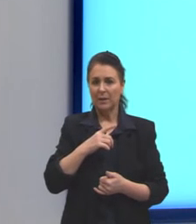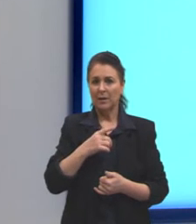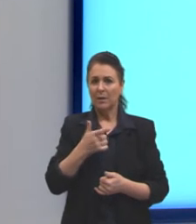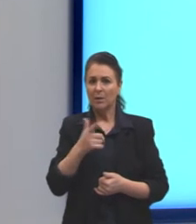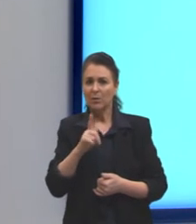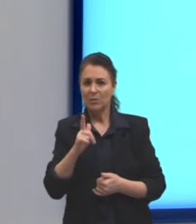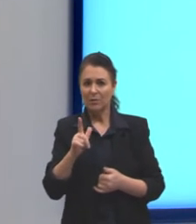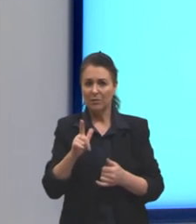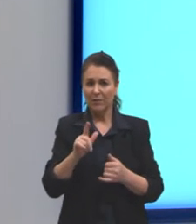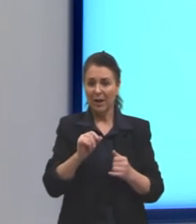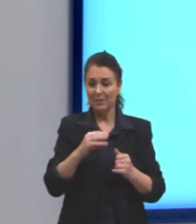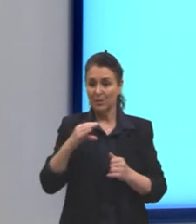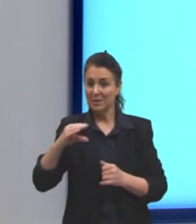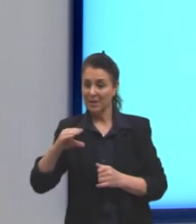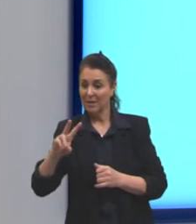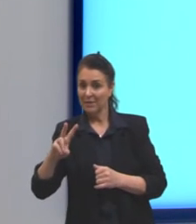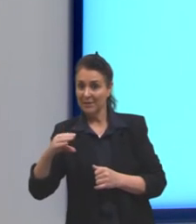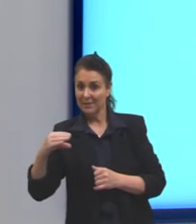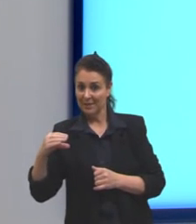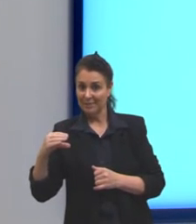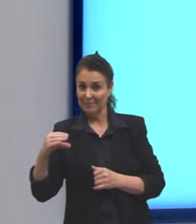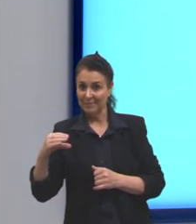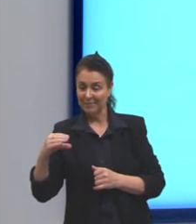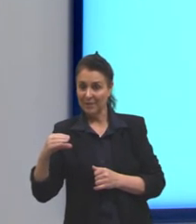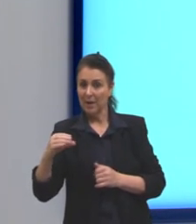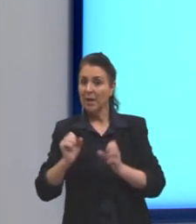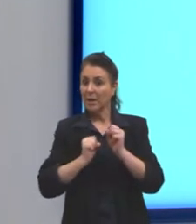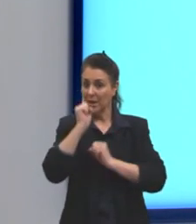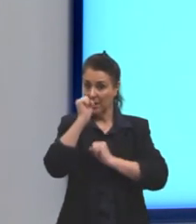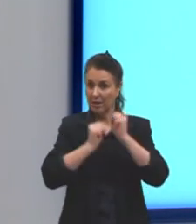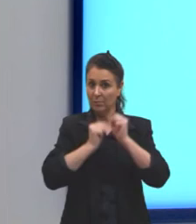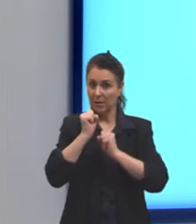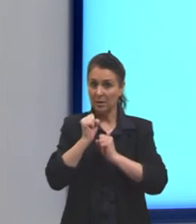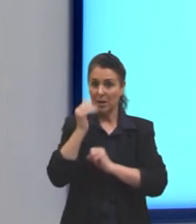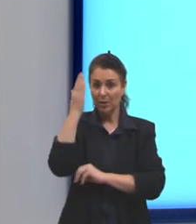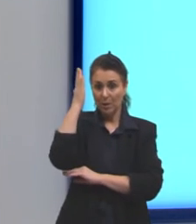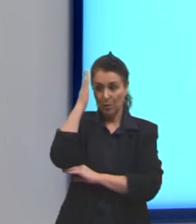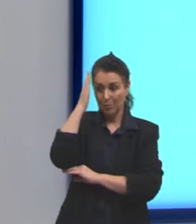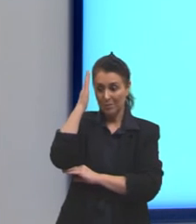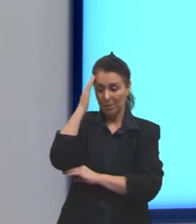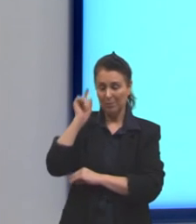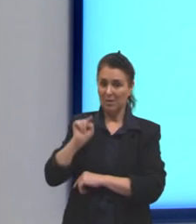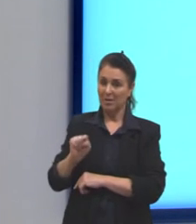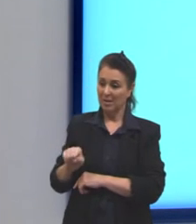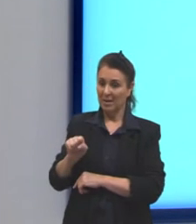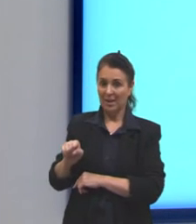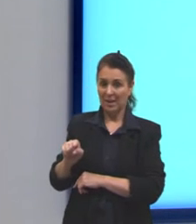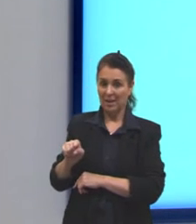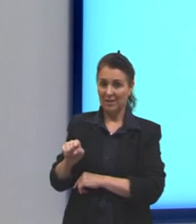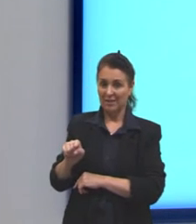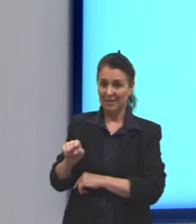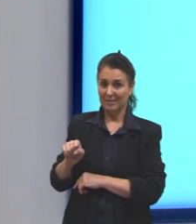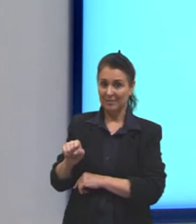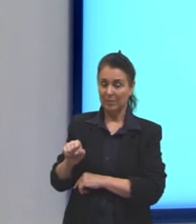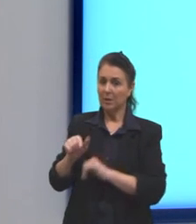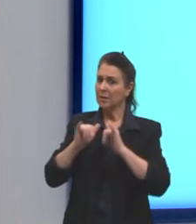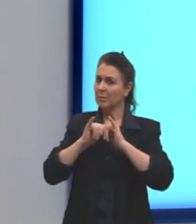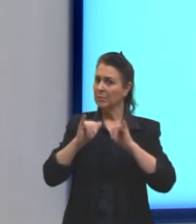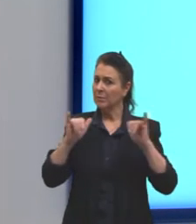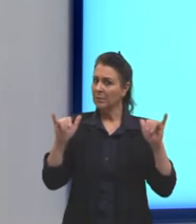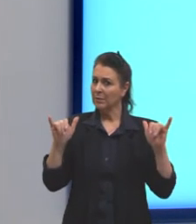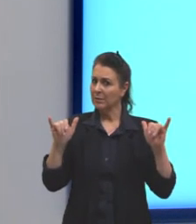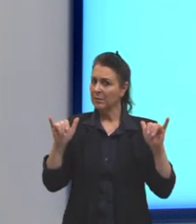aqui no cantinho esse CVC, a gente não ia saber que isso daqui se tratava de uma propaganda. porque